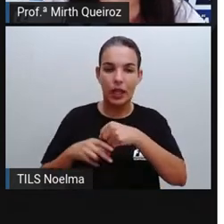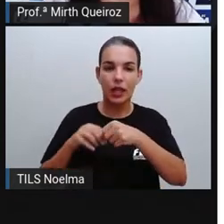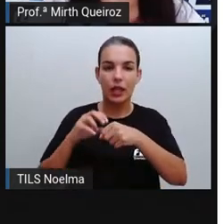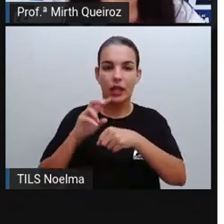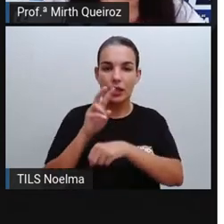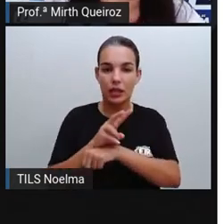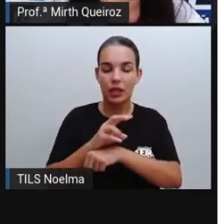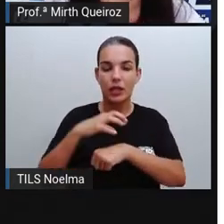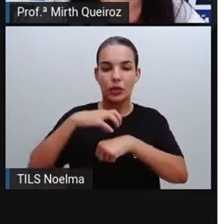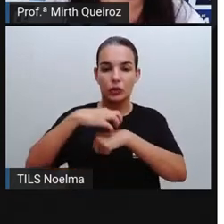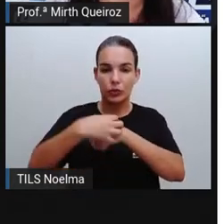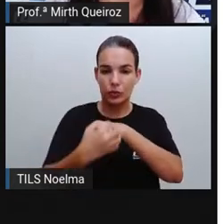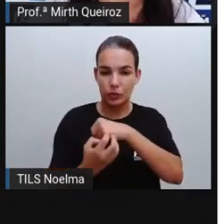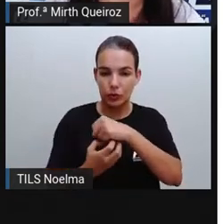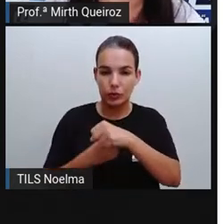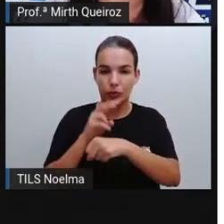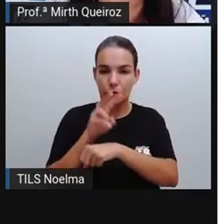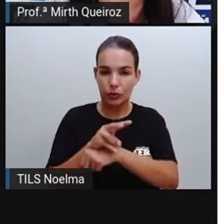e chikungunya.